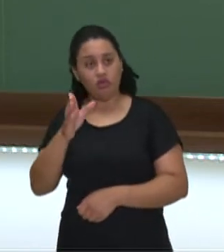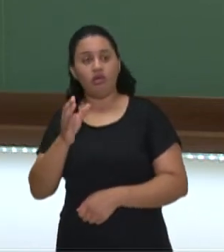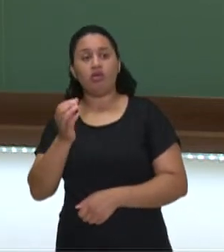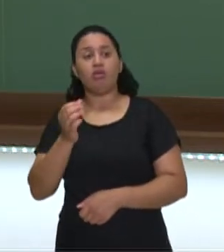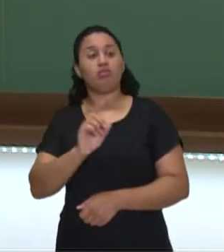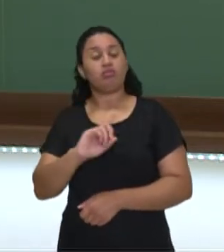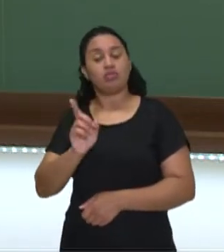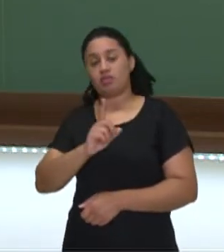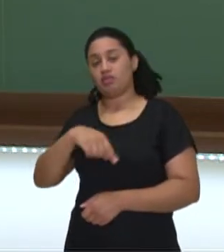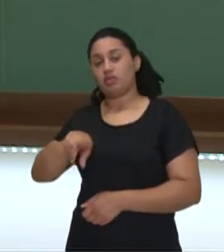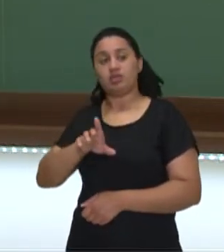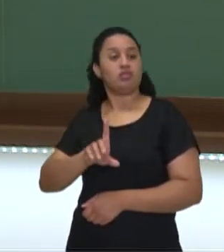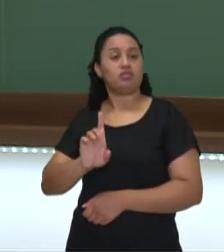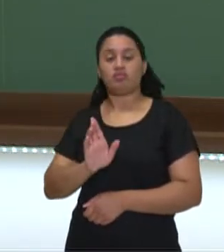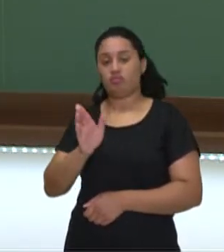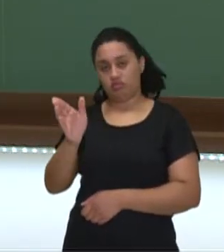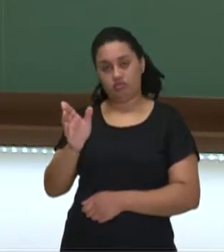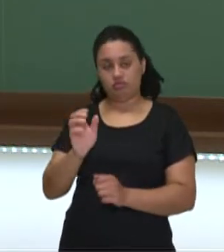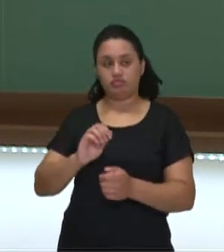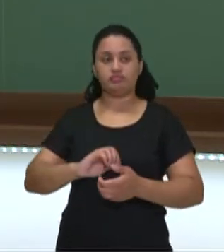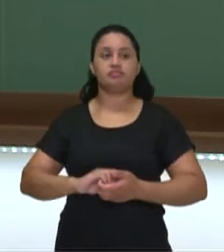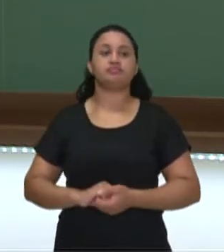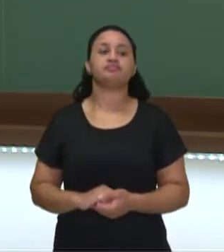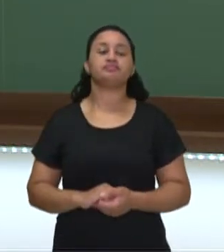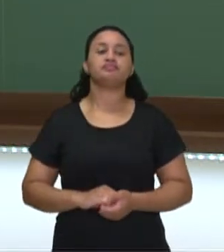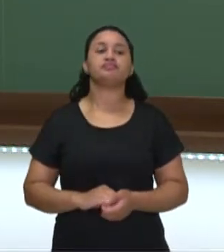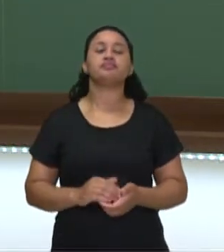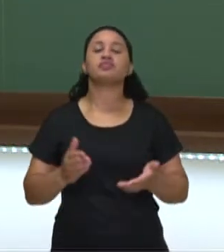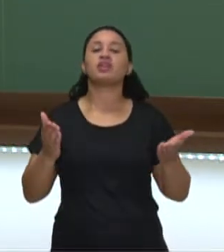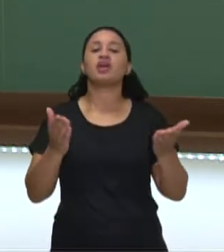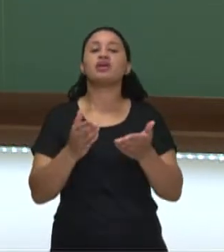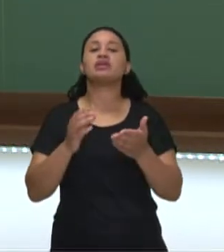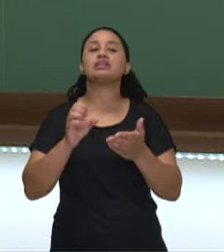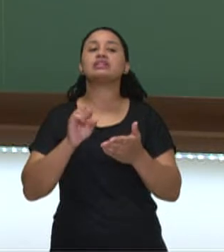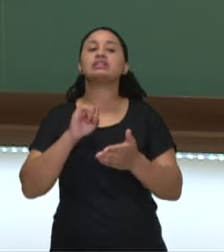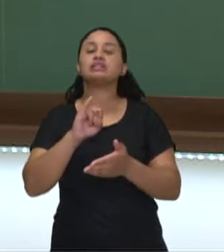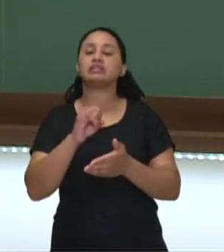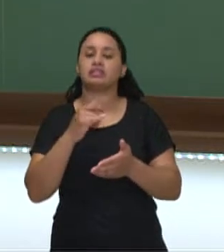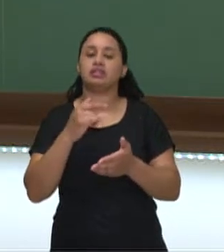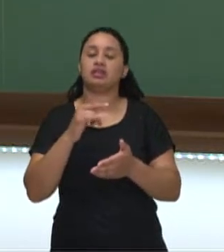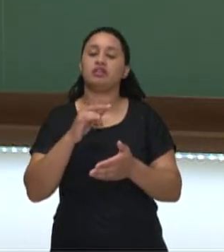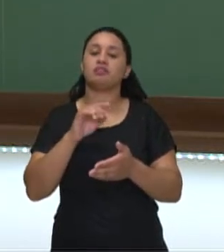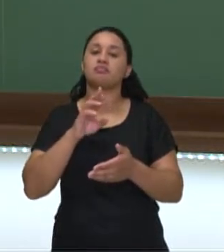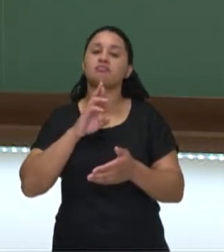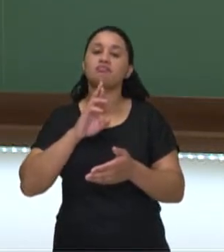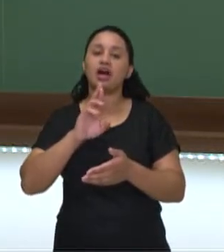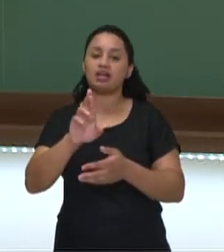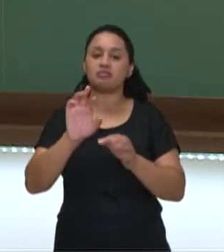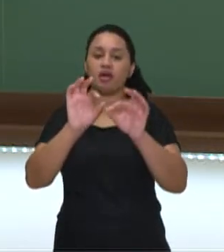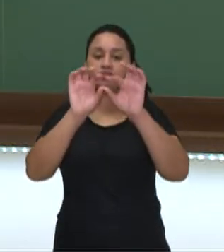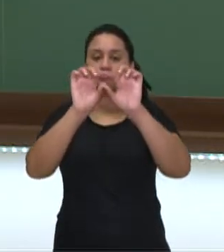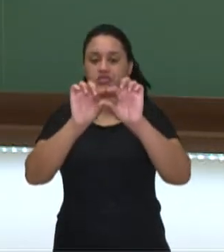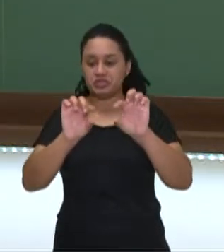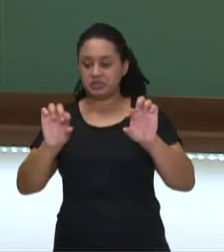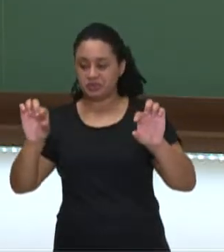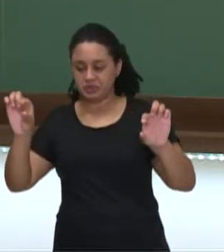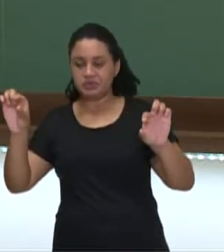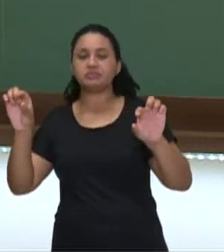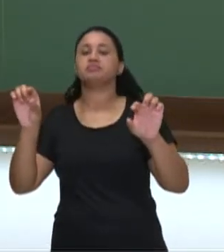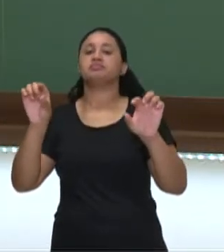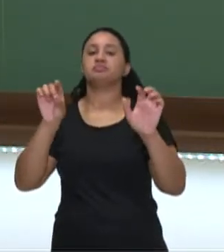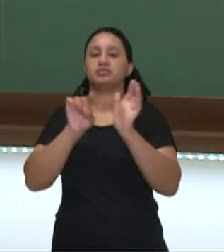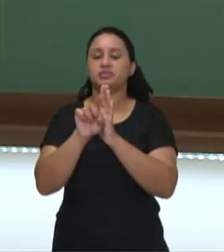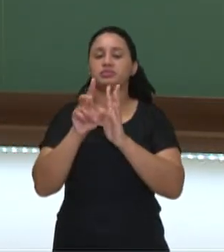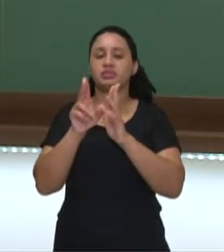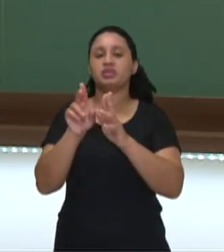abreviar ou não. Fica teu critério. Agora, se você vai dar uma resposta completa da mesma pergunta que eu acabei de ler,